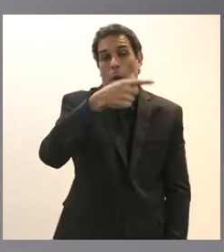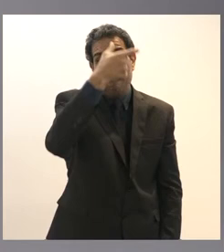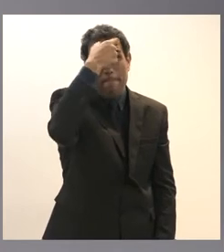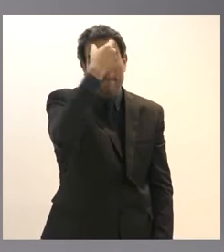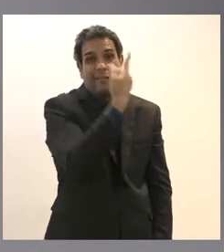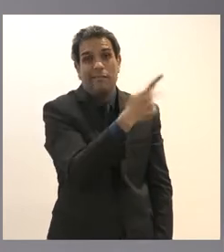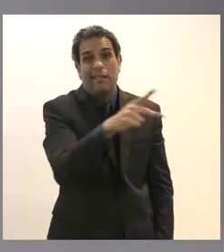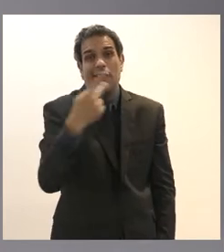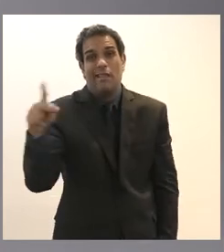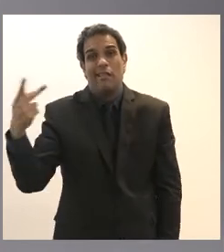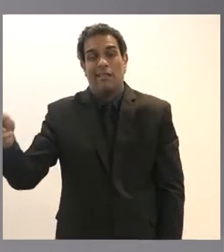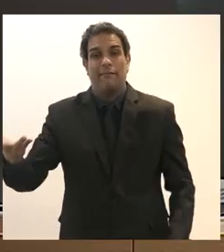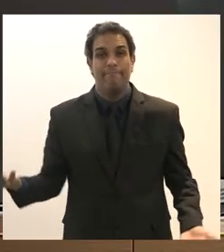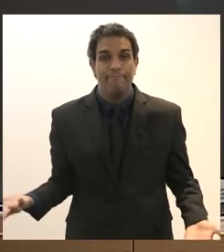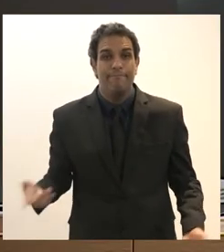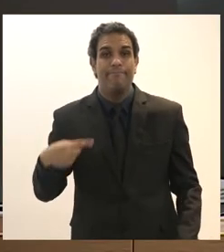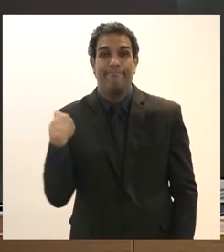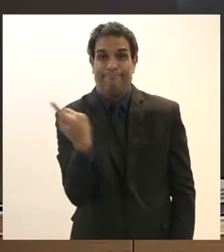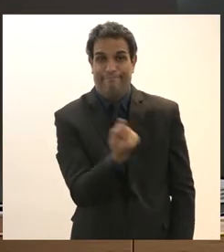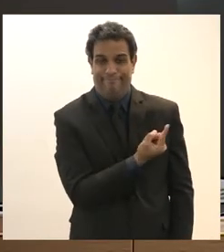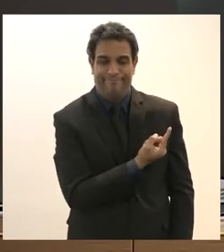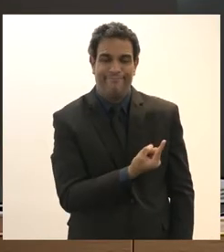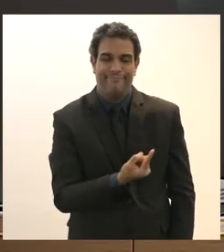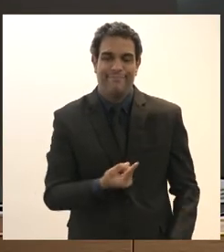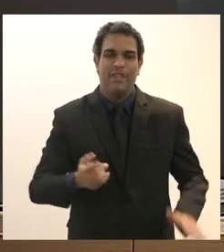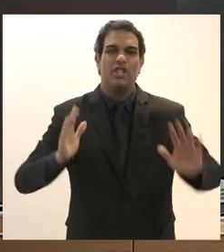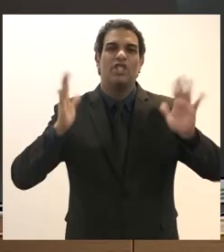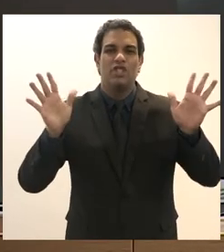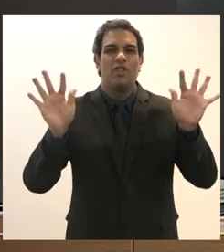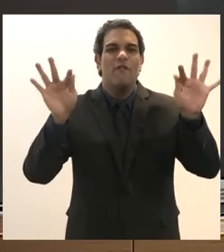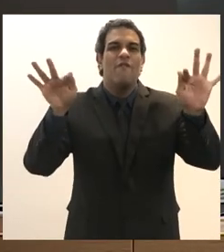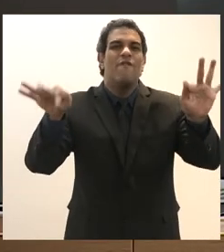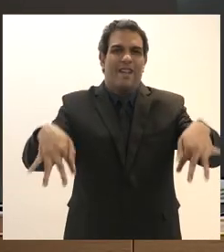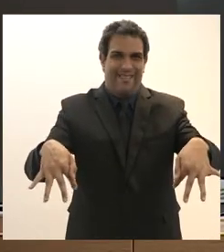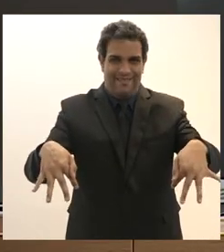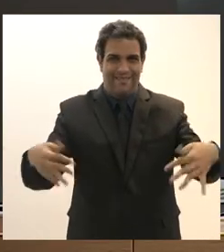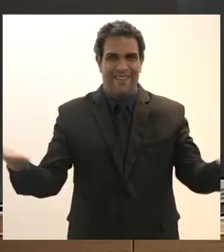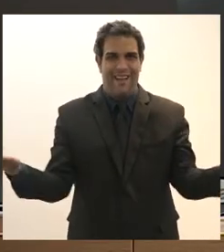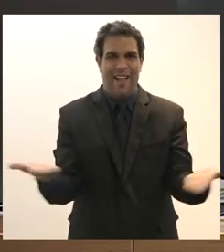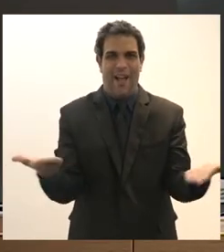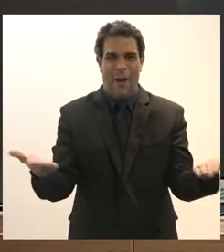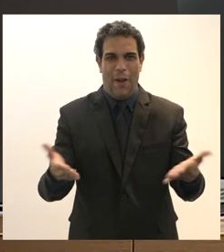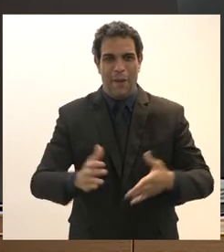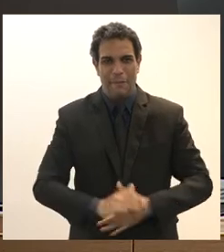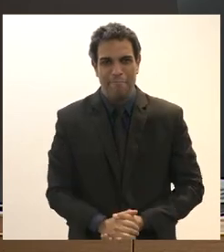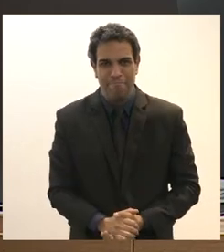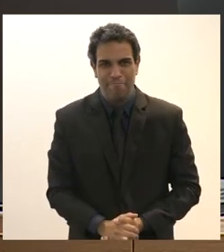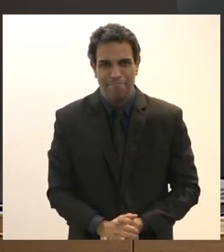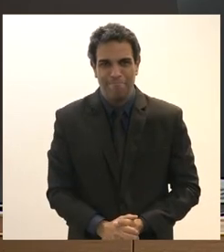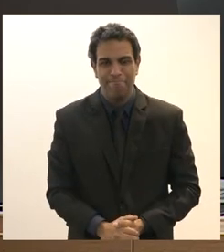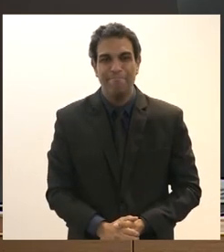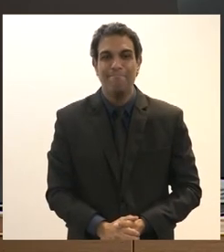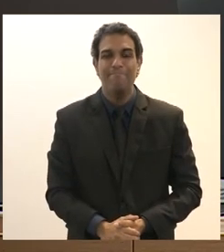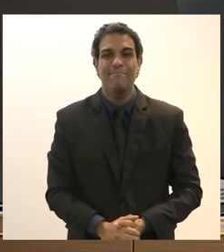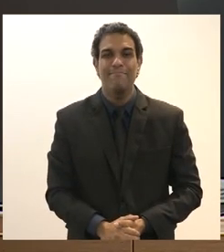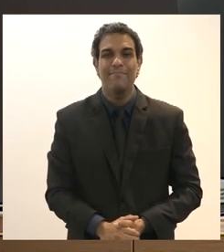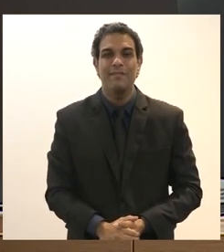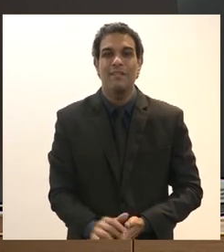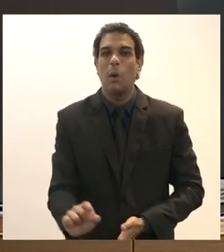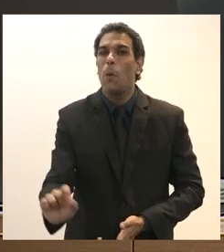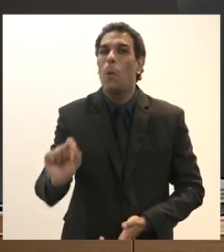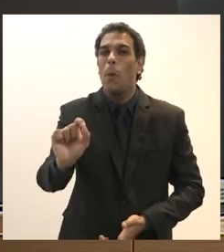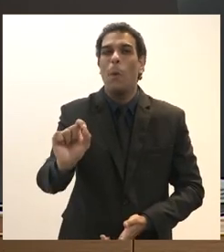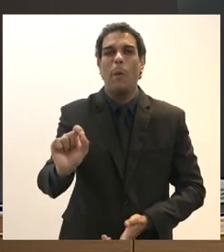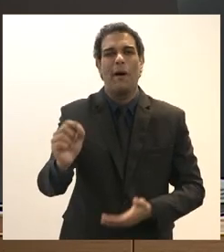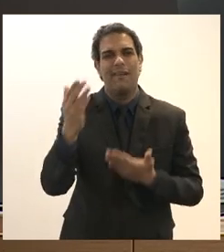nós vamos caminhar então para para encerrar esse nosso encontro e eu quero de antemão